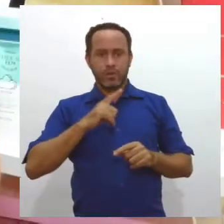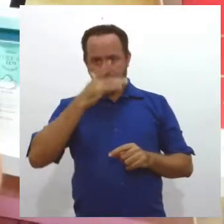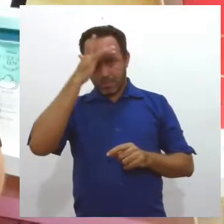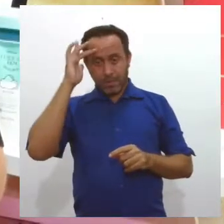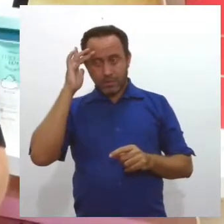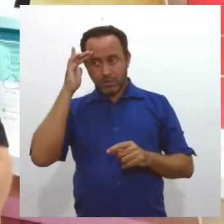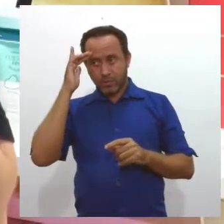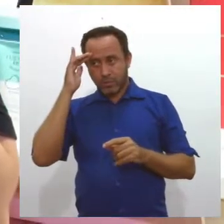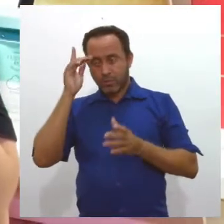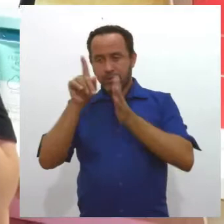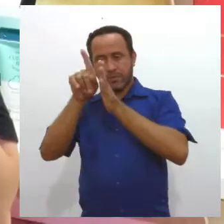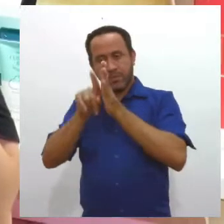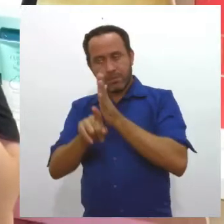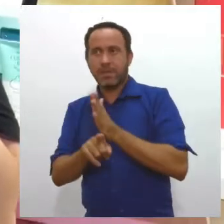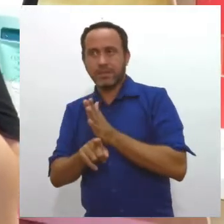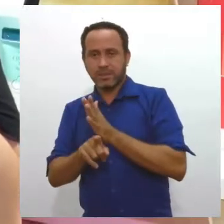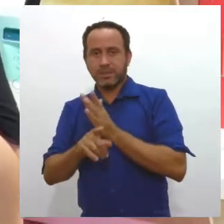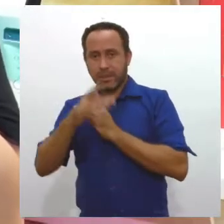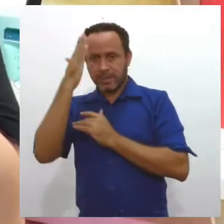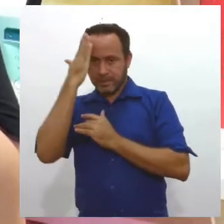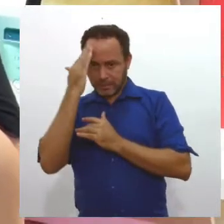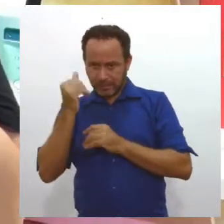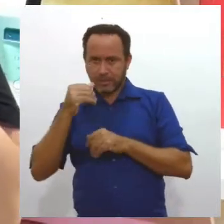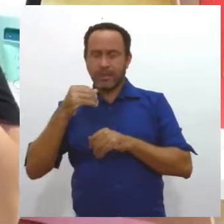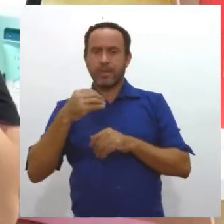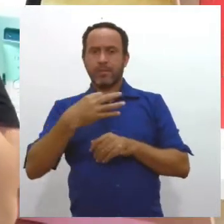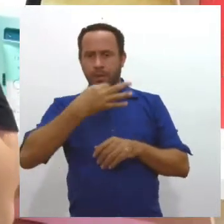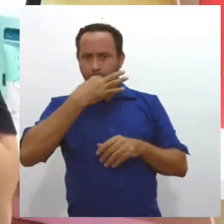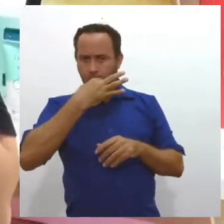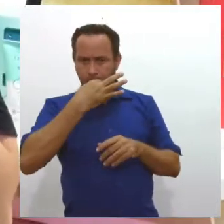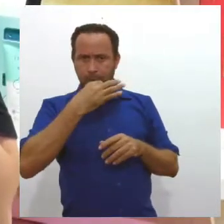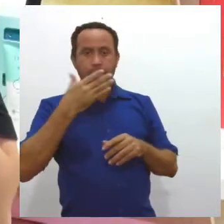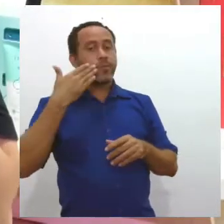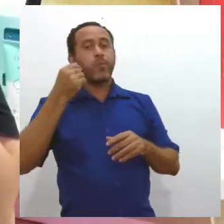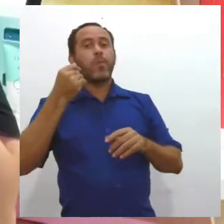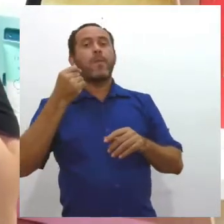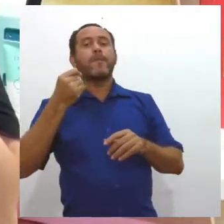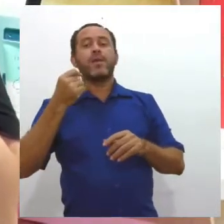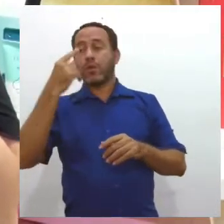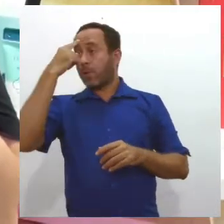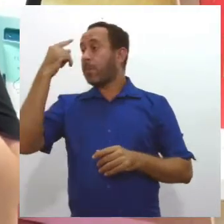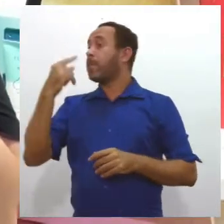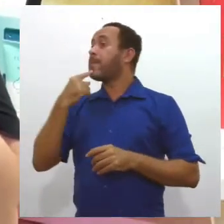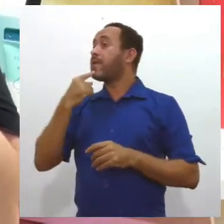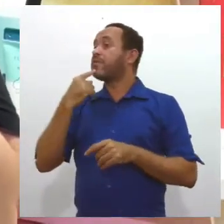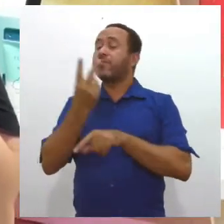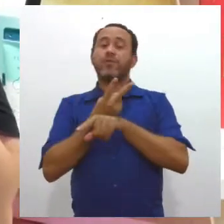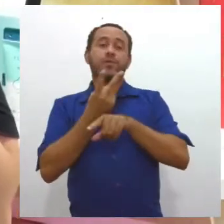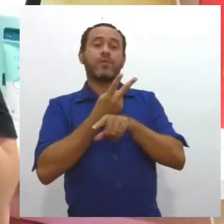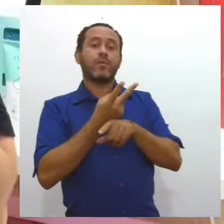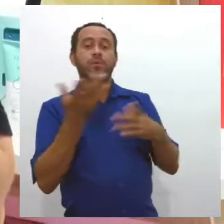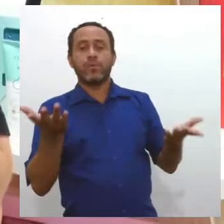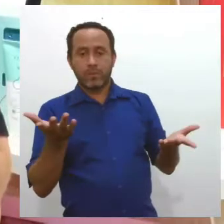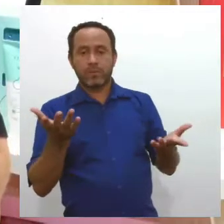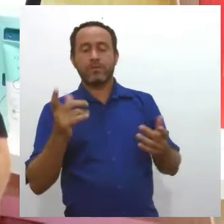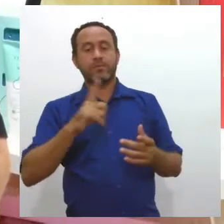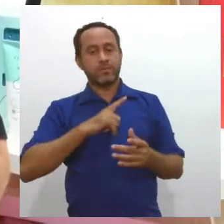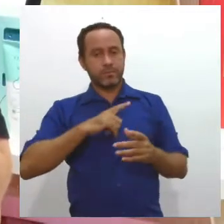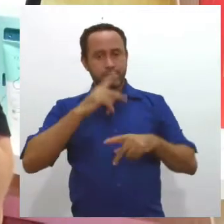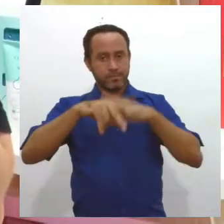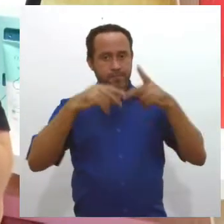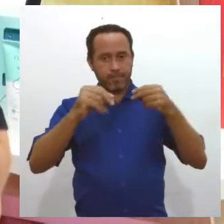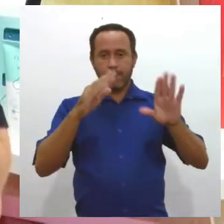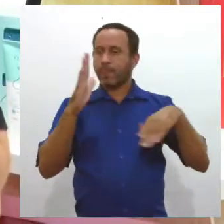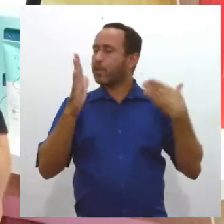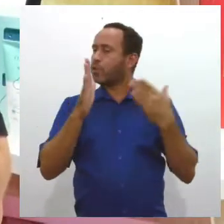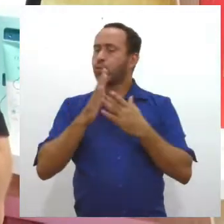especializados que sabem indicar o melhor presente para o perfil do público que está procurando. Então nós temos presentes de